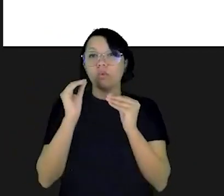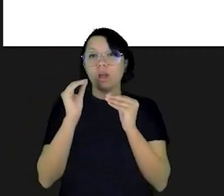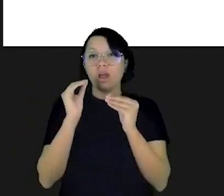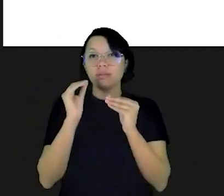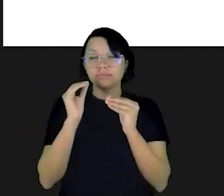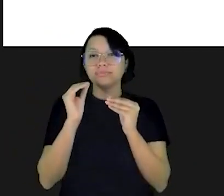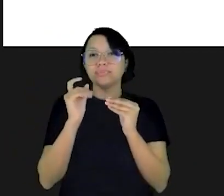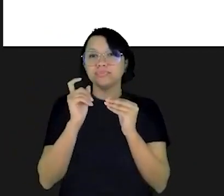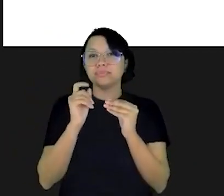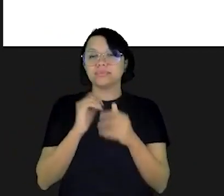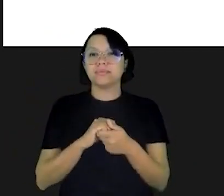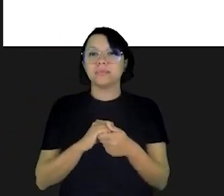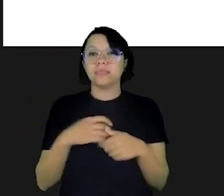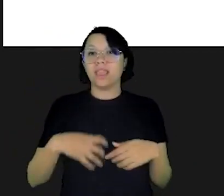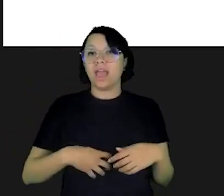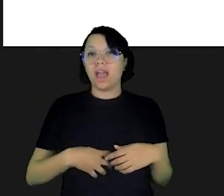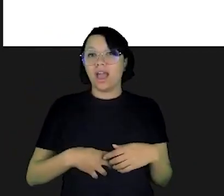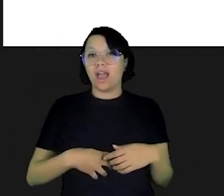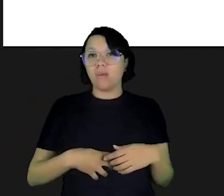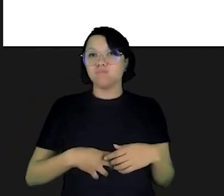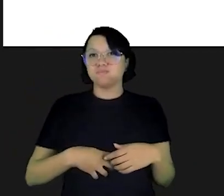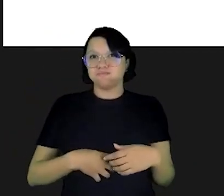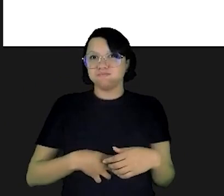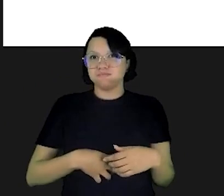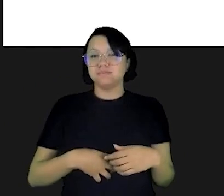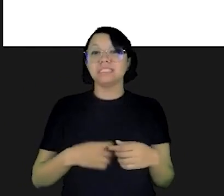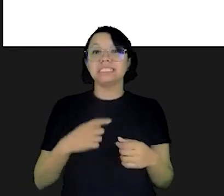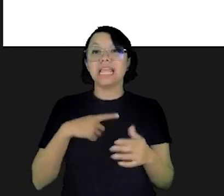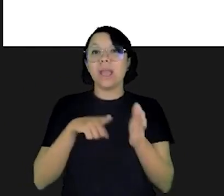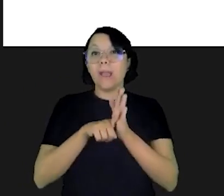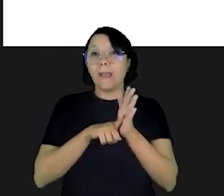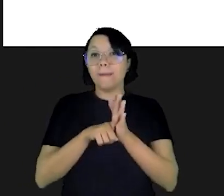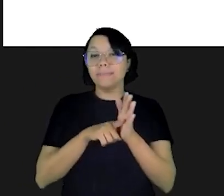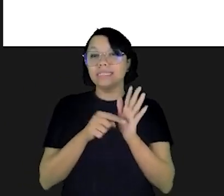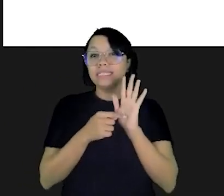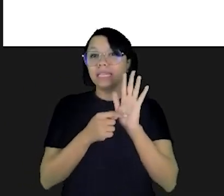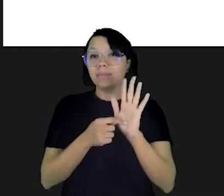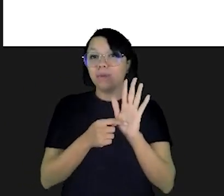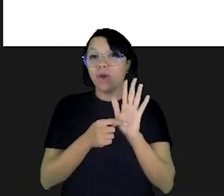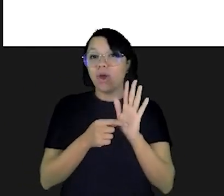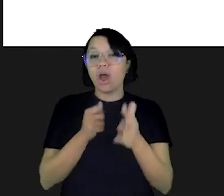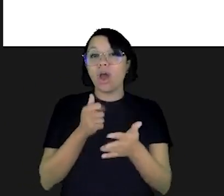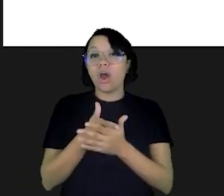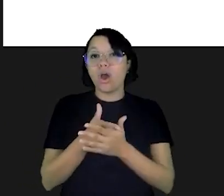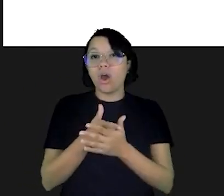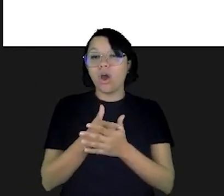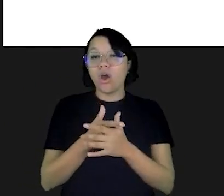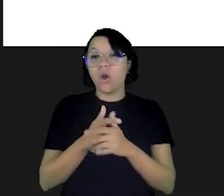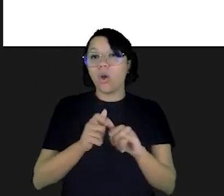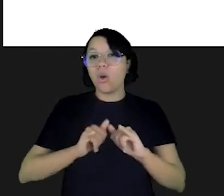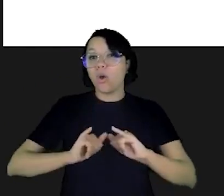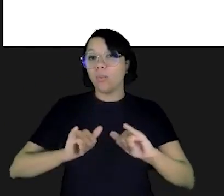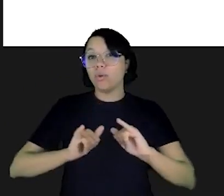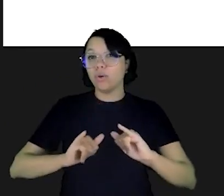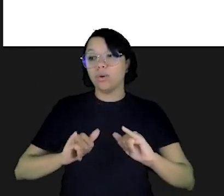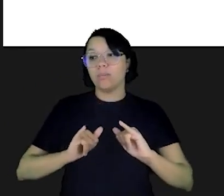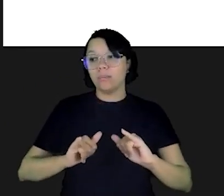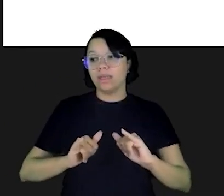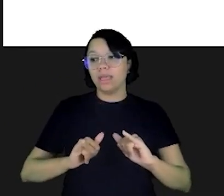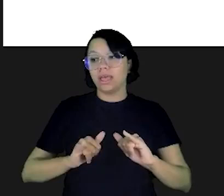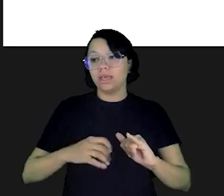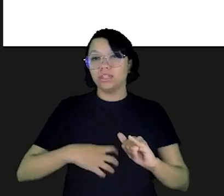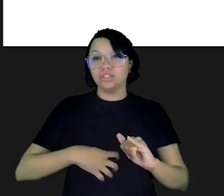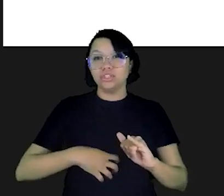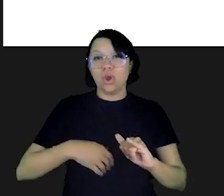e de cabeça vazia de cabeça fresca a propósito dessa história do estômago cheio também a gente tem pesquisas que nos mostram que a